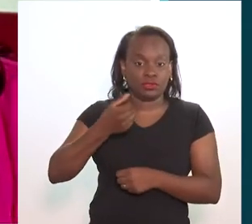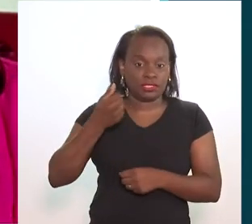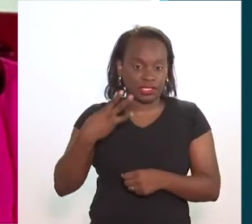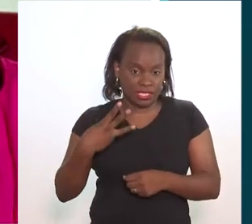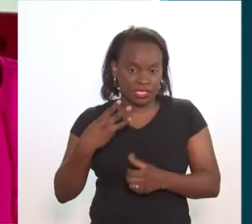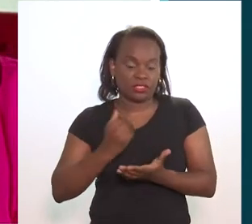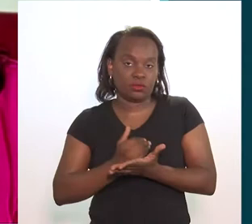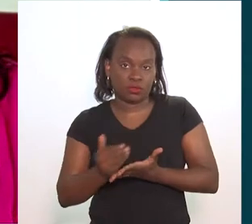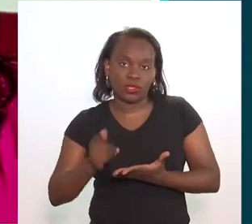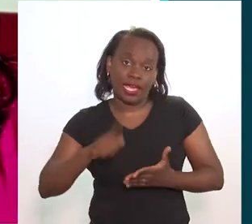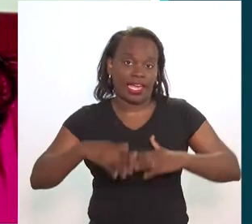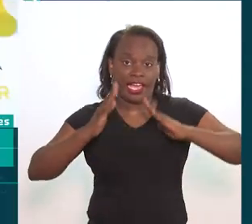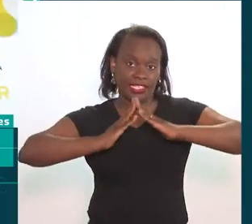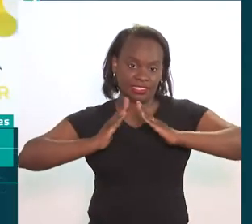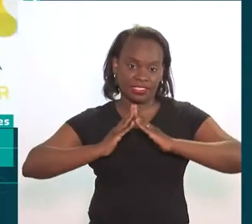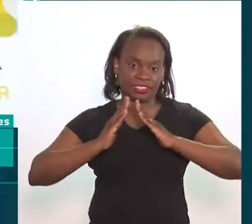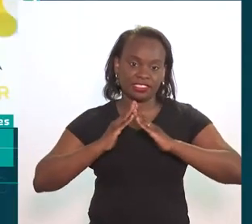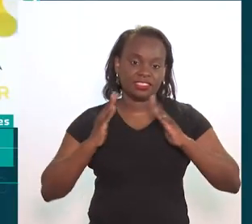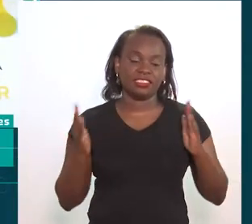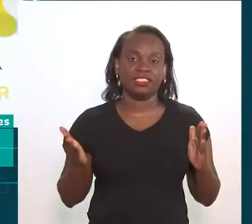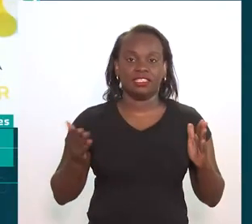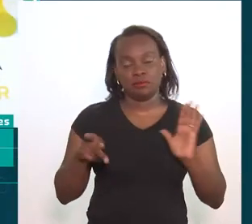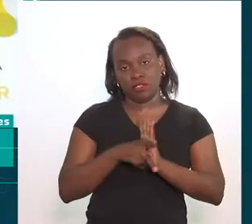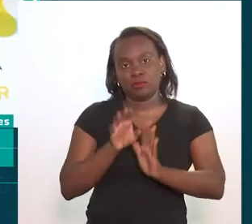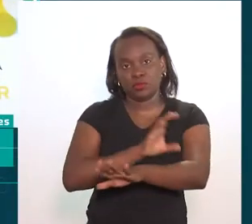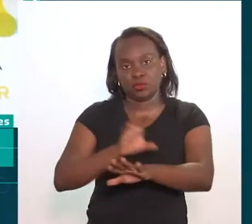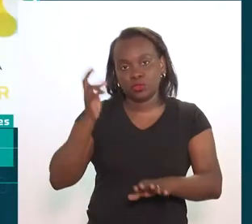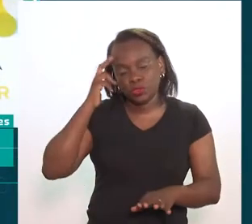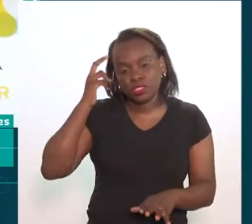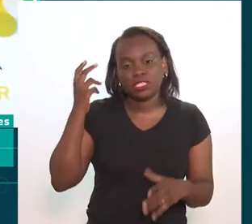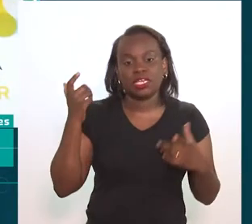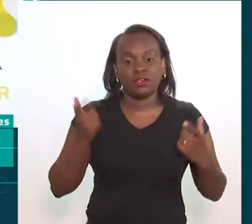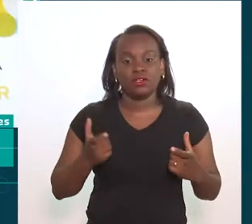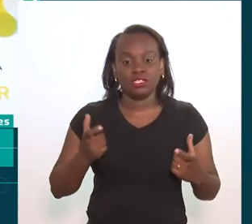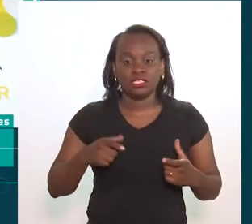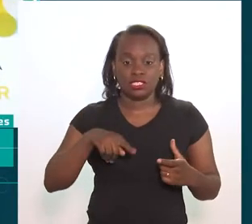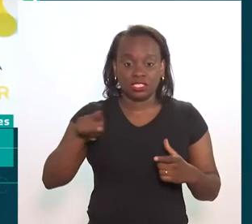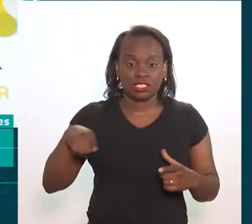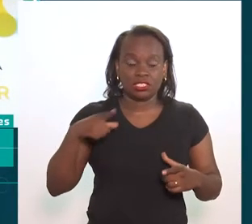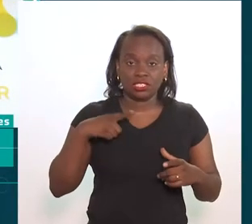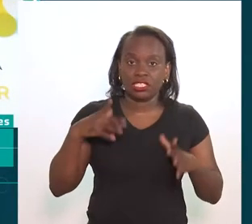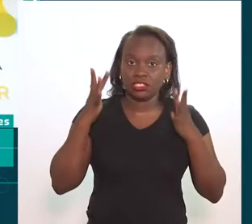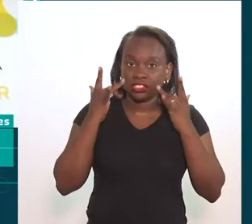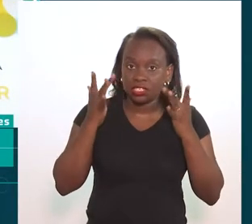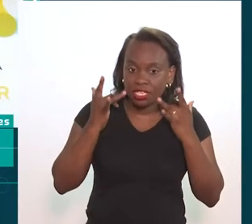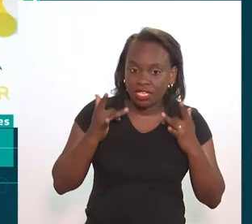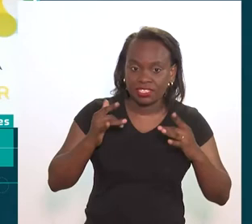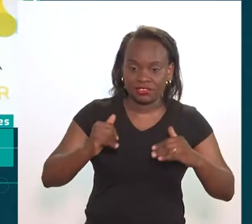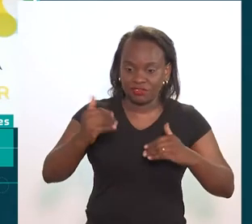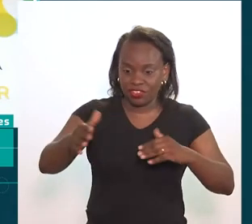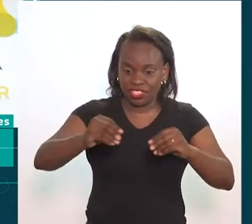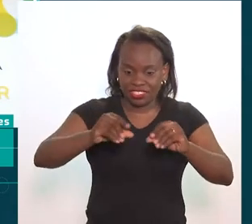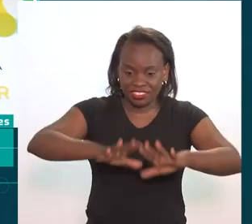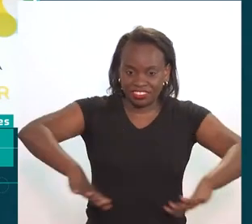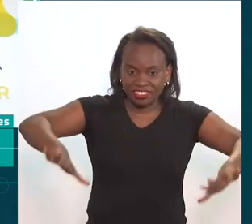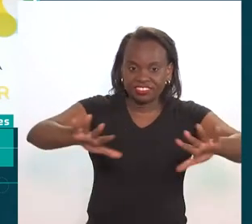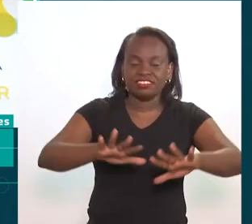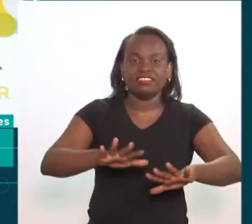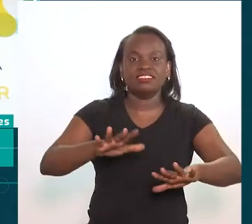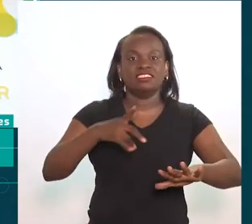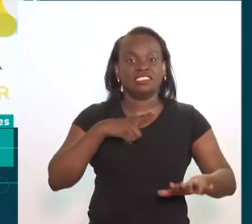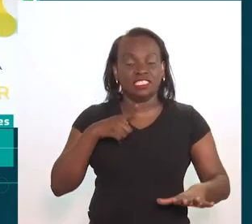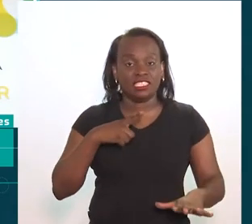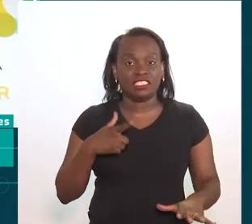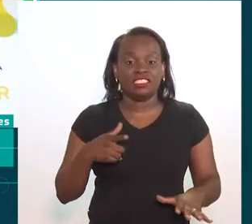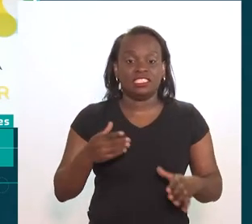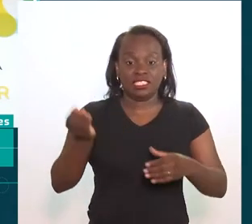desde 2013. E é uma casa, uma casa de cultura, onde a gente tem um teatro no